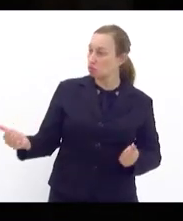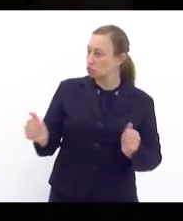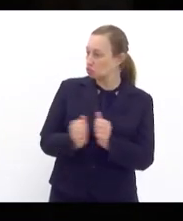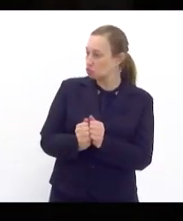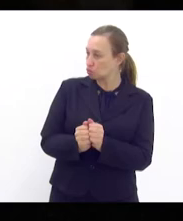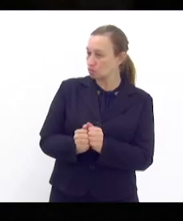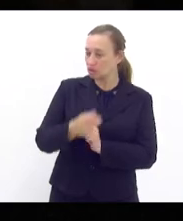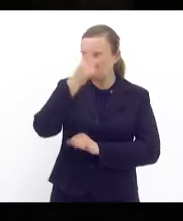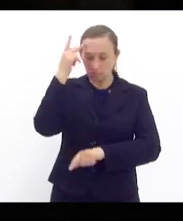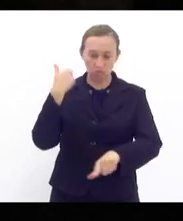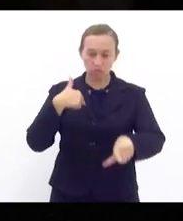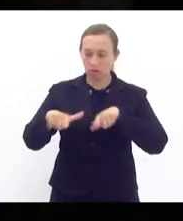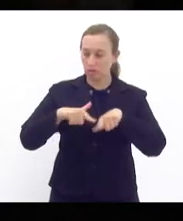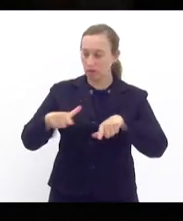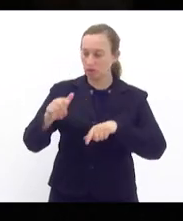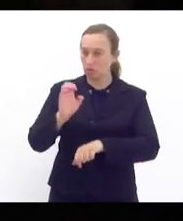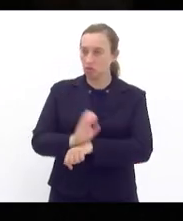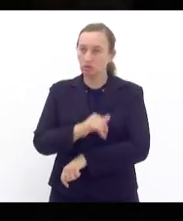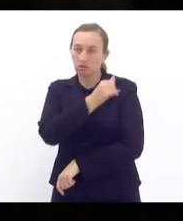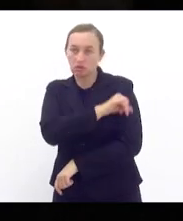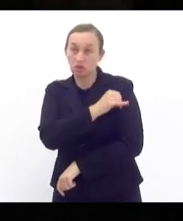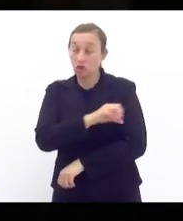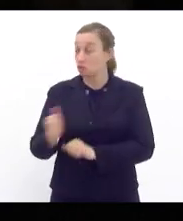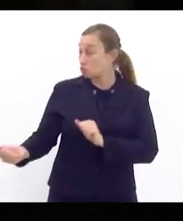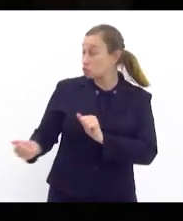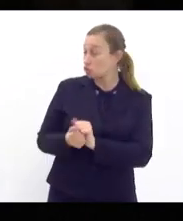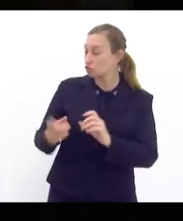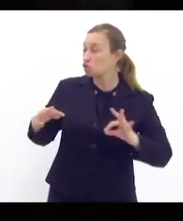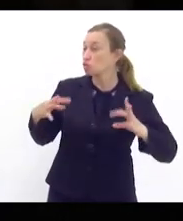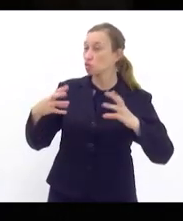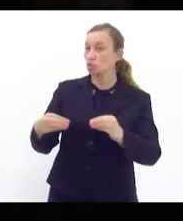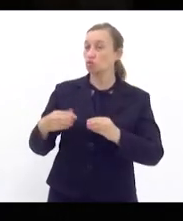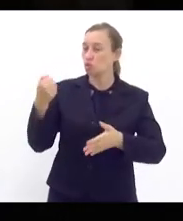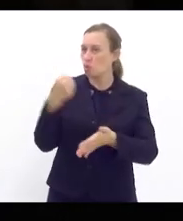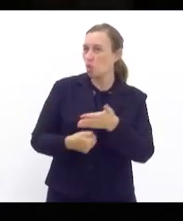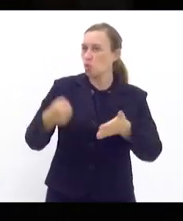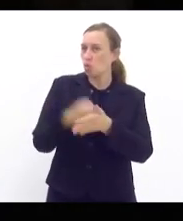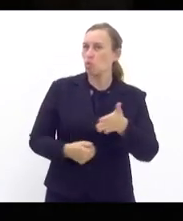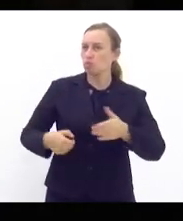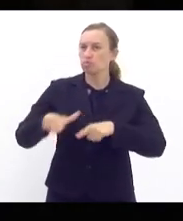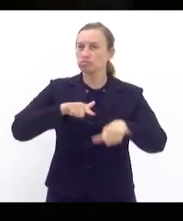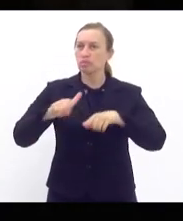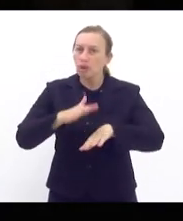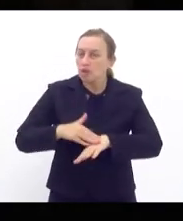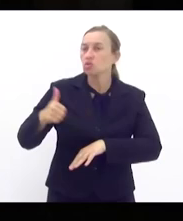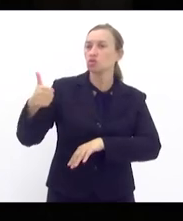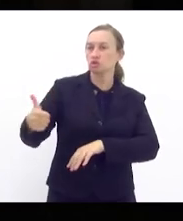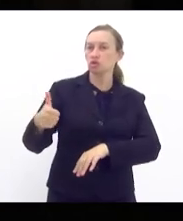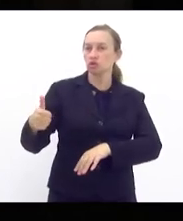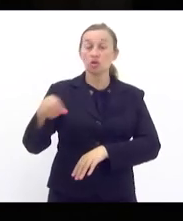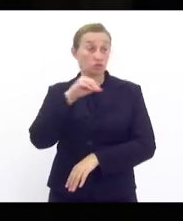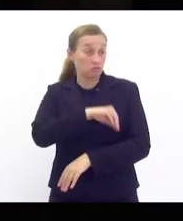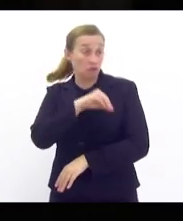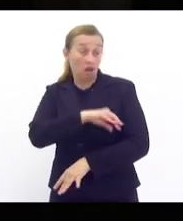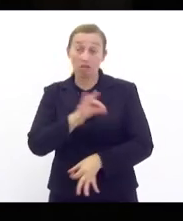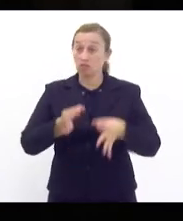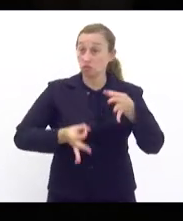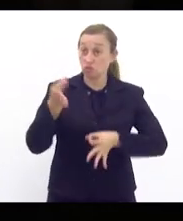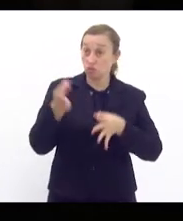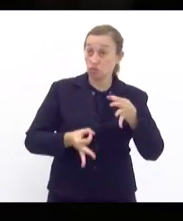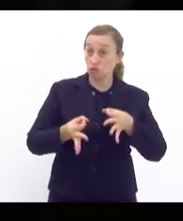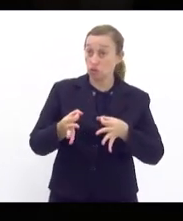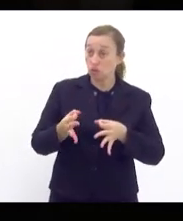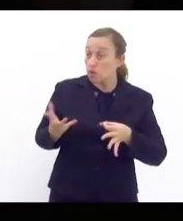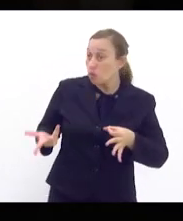trabalhadores do Rio de Janeiro estou ao lado de todos aqueles que lutam por um trabalho digno por salários justos e por